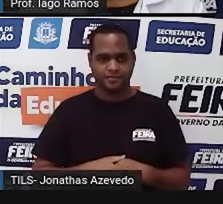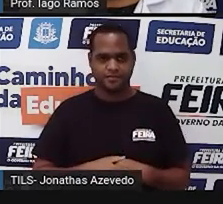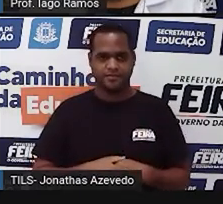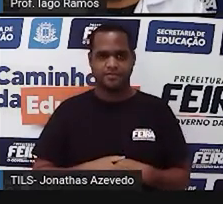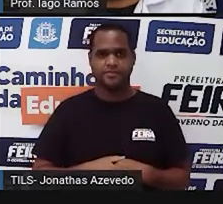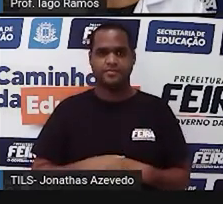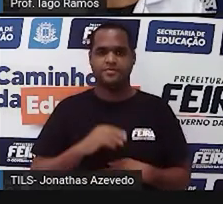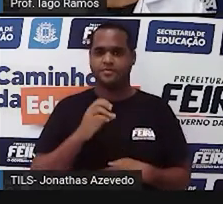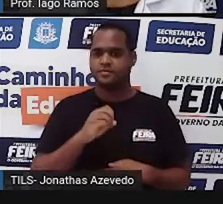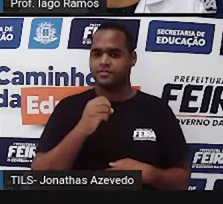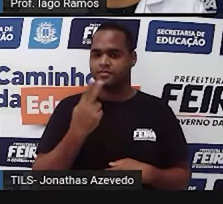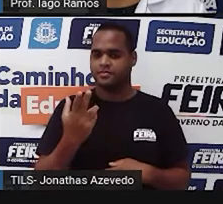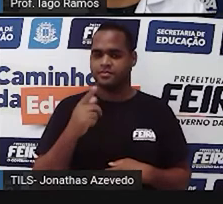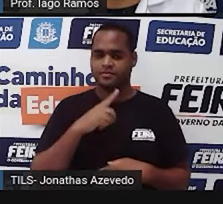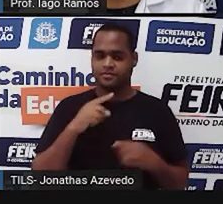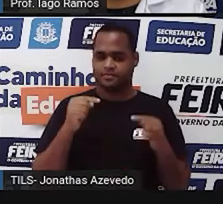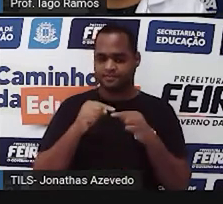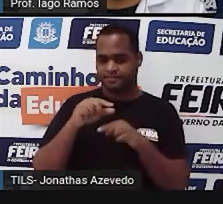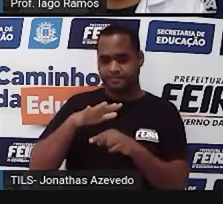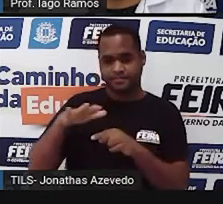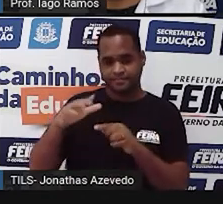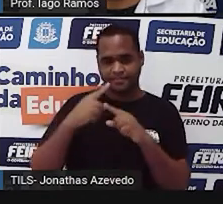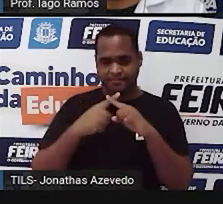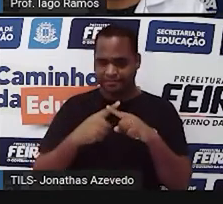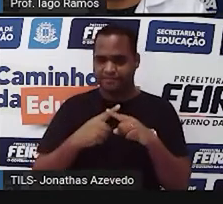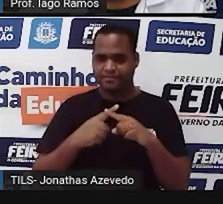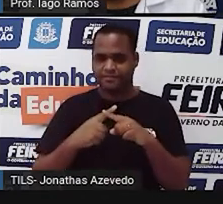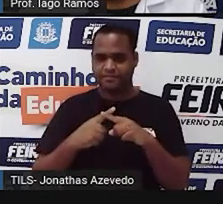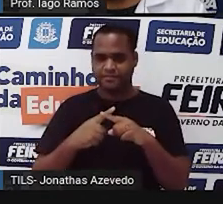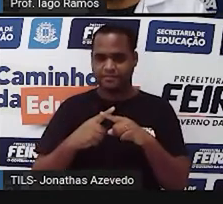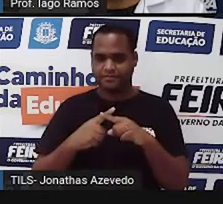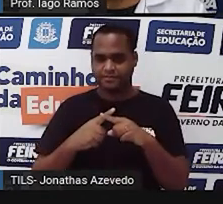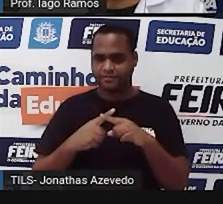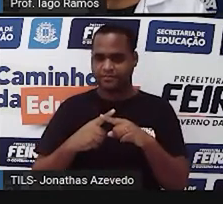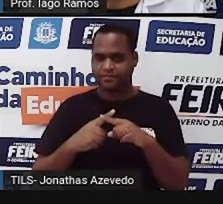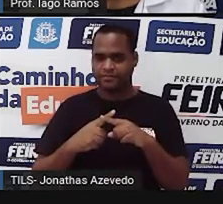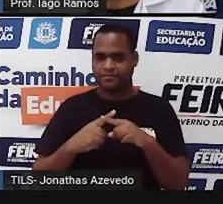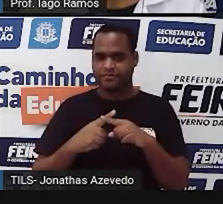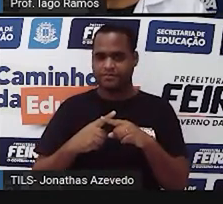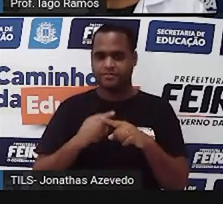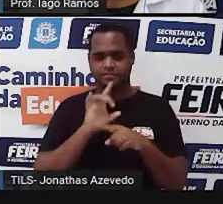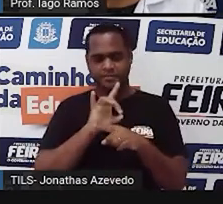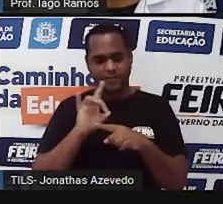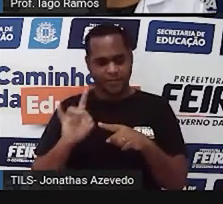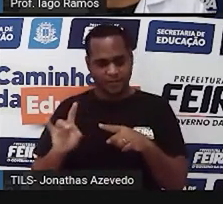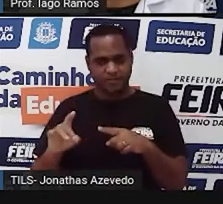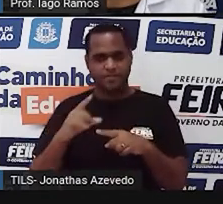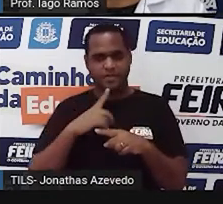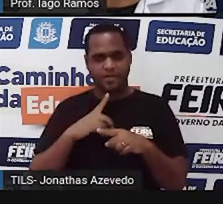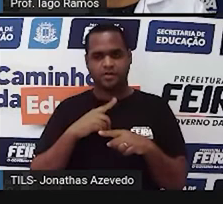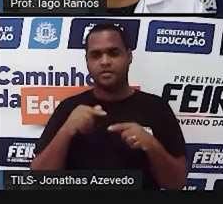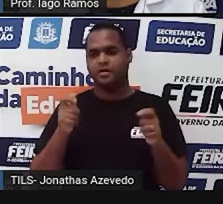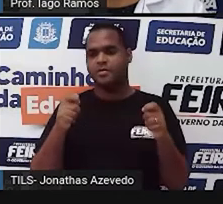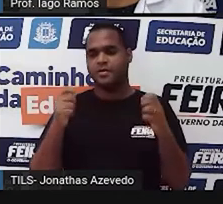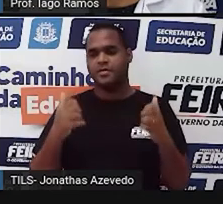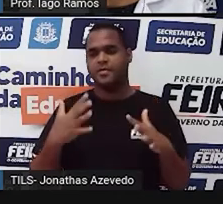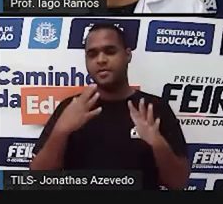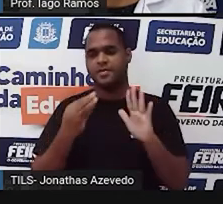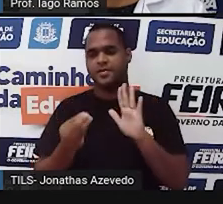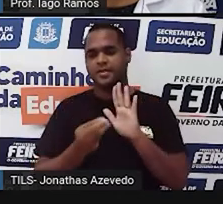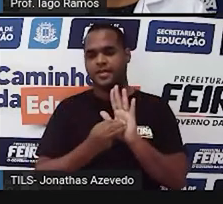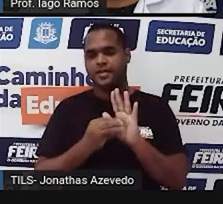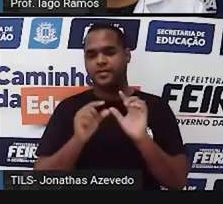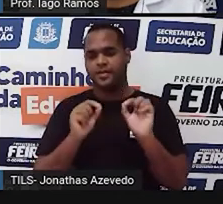Ou seja, no lugar do X ali, ó, que é cada caixinha, é só a gente colocar